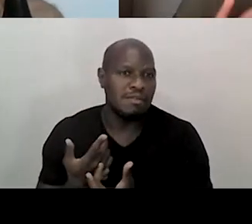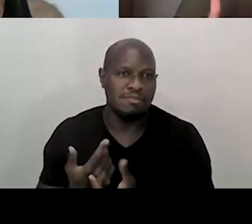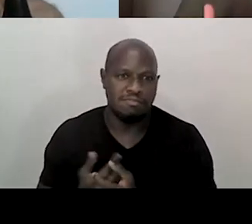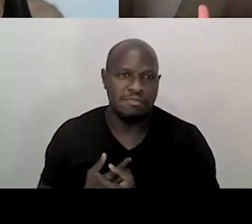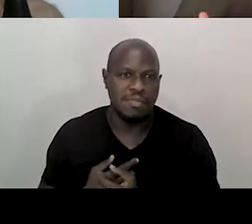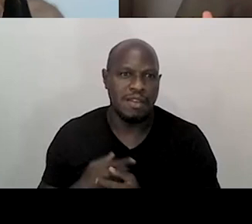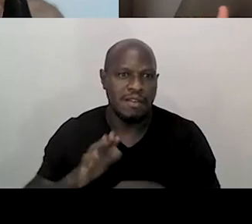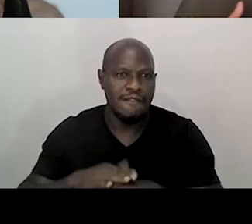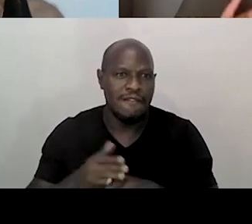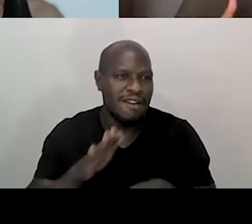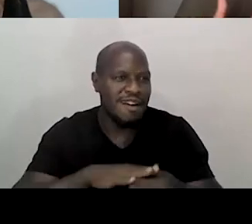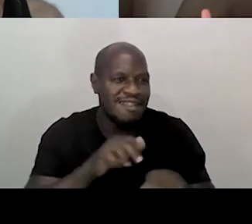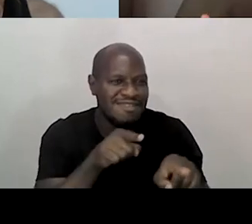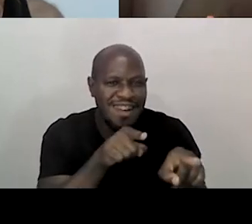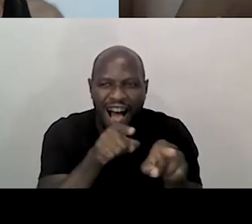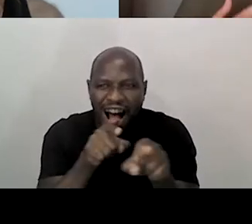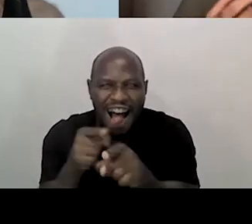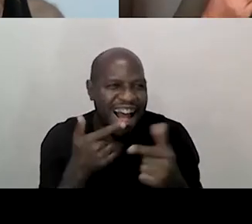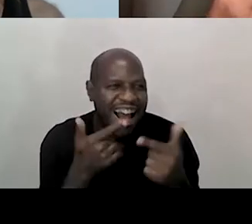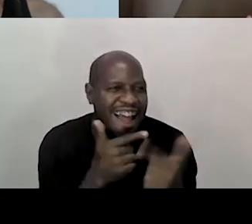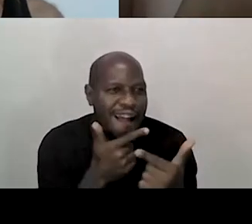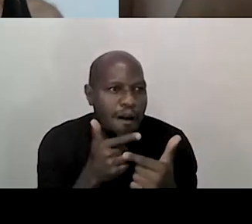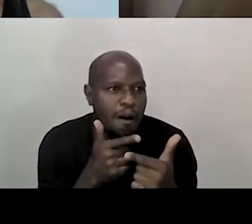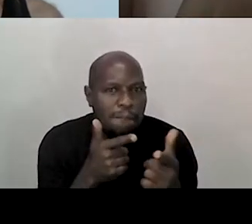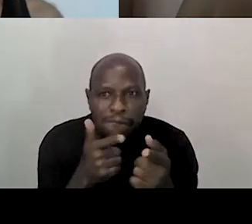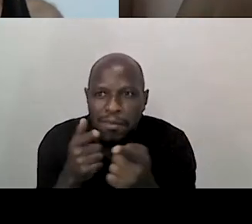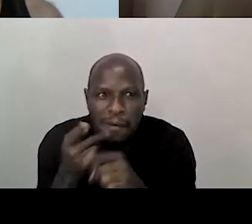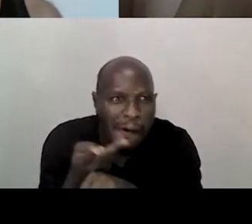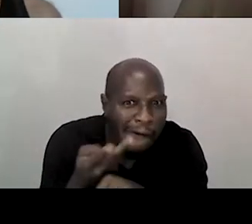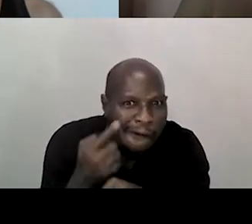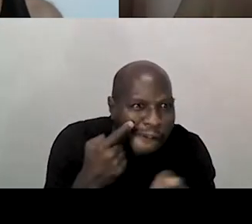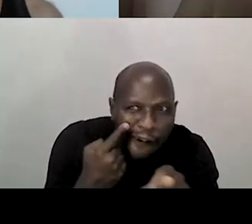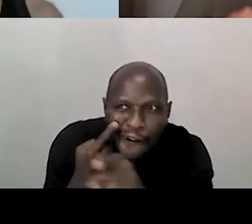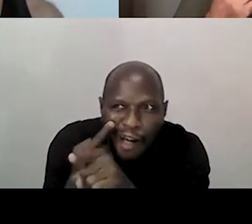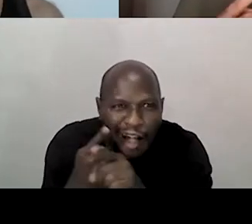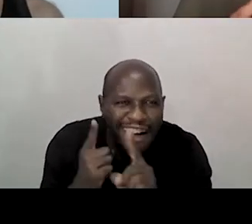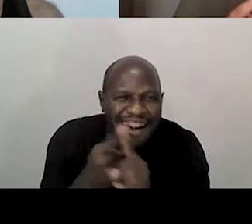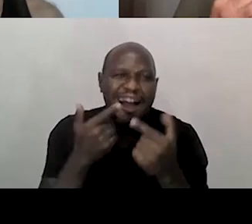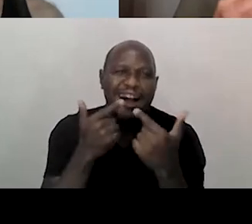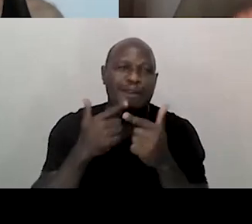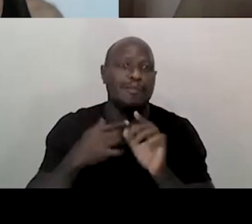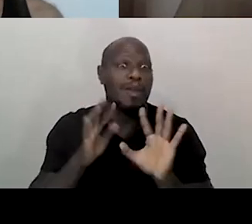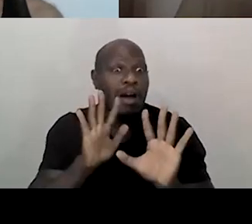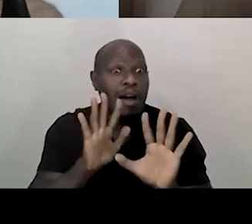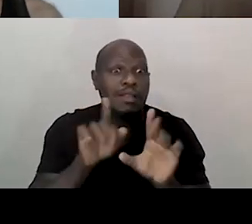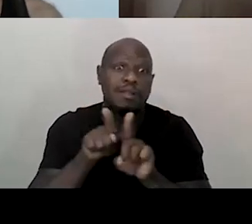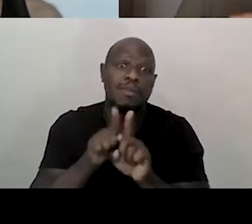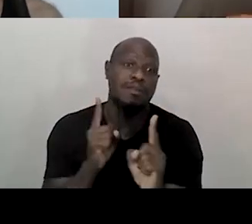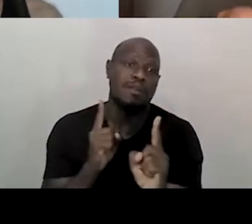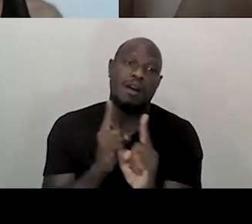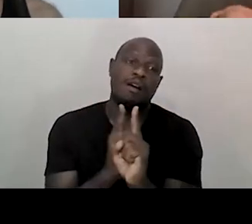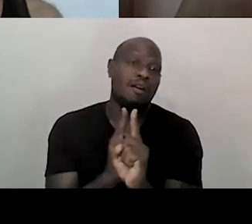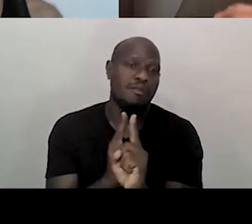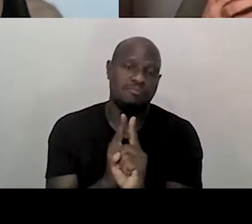que provoca o riso, que busca o riso, mas não só o riso, é sobretudo o encontro, é